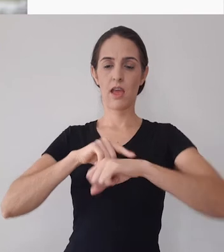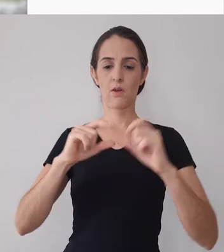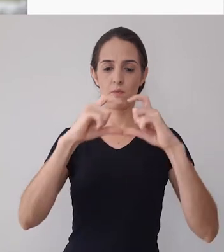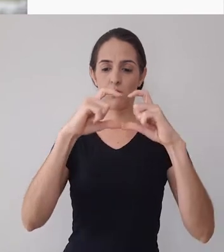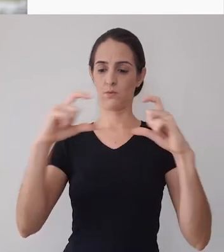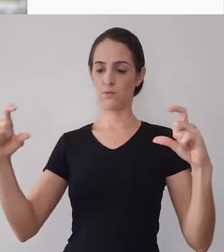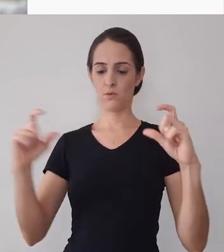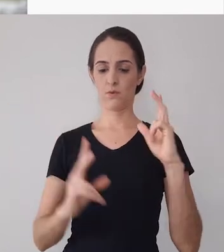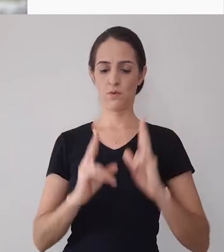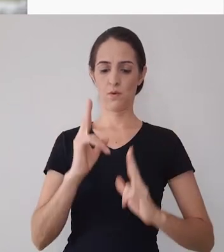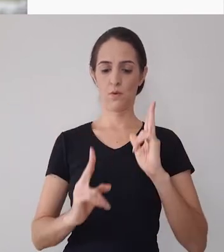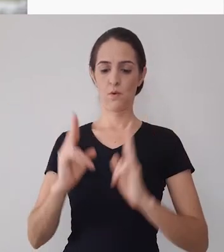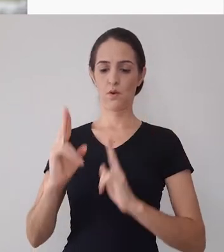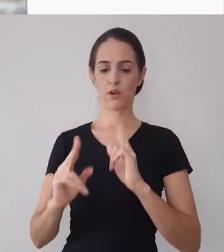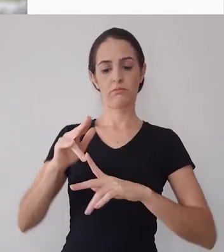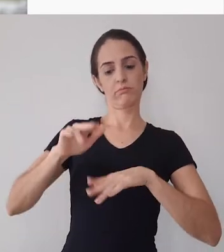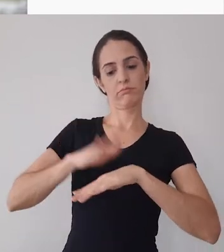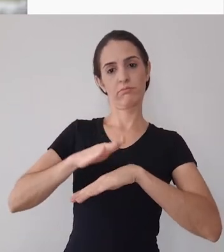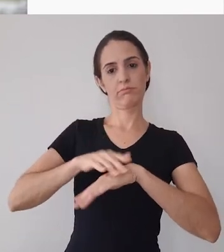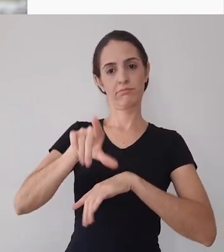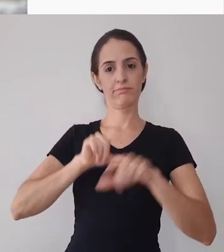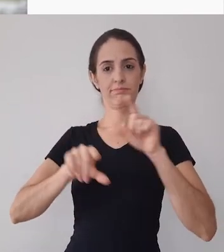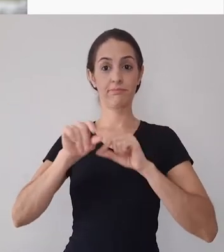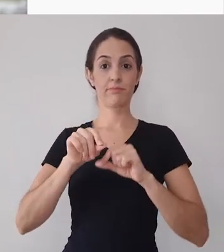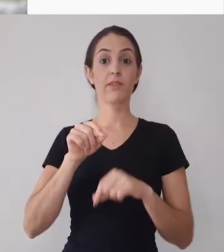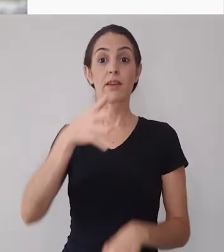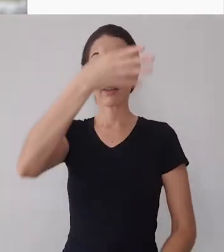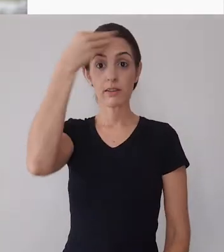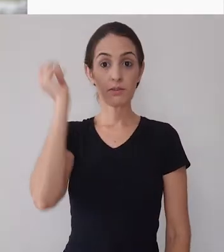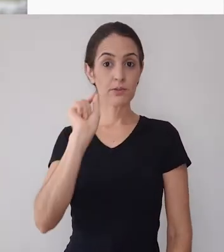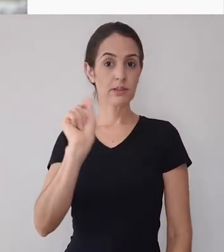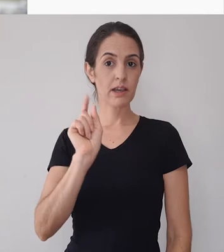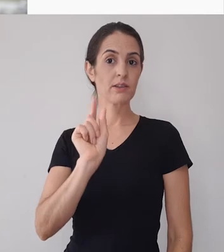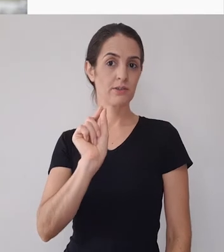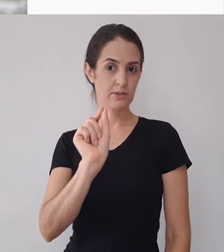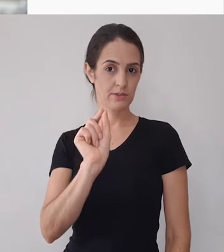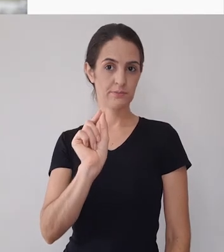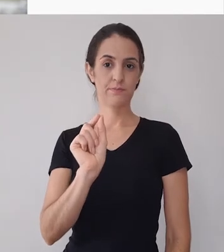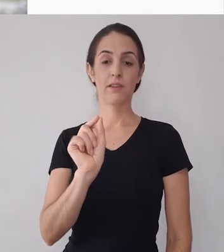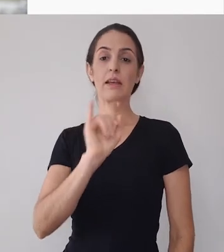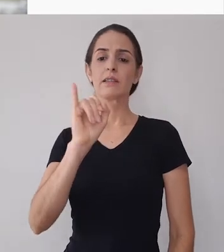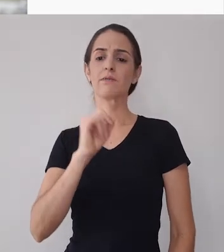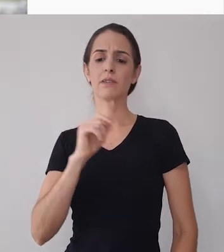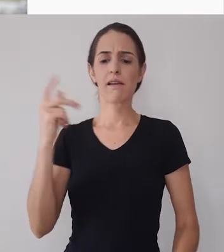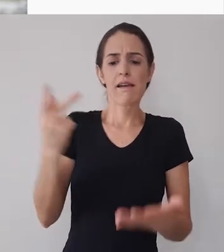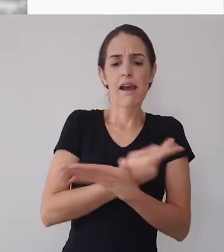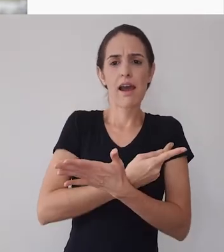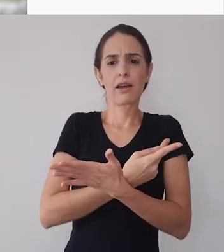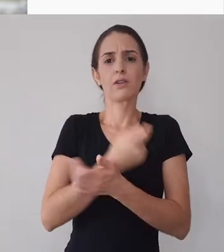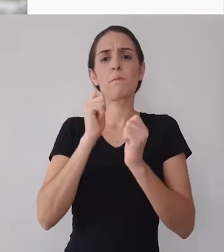tem o tempo tá vendo onde você quer cortar onde você vai fazer as alterações e lembre-se sempre existe a opção de